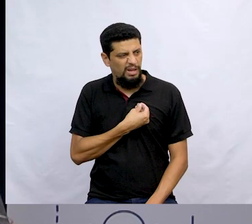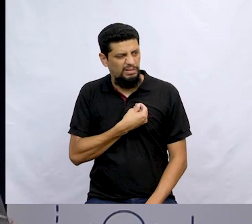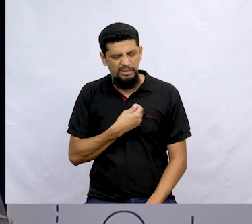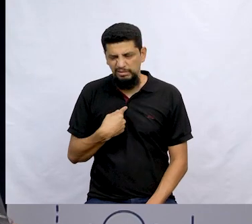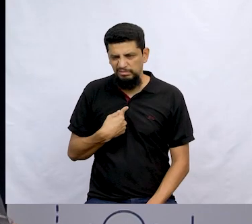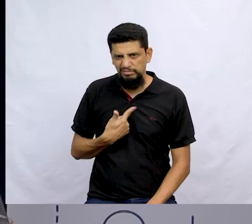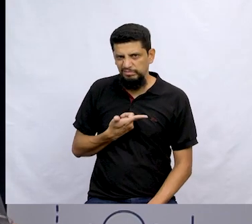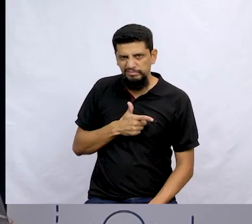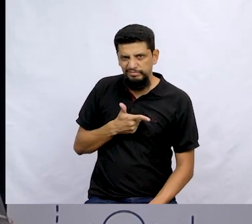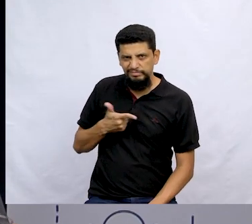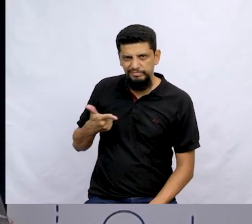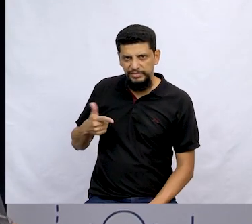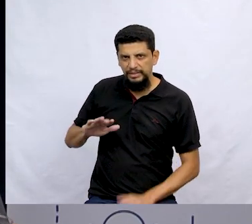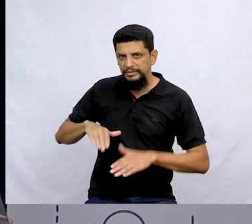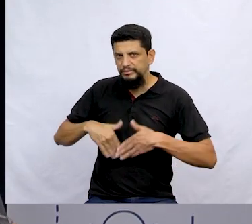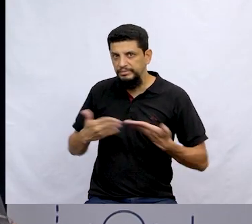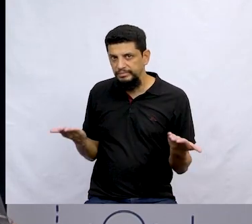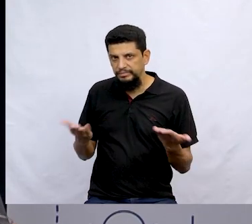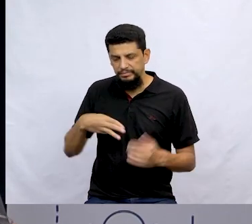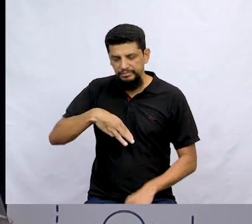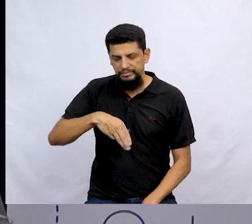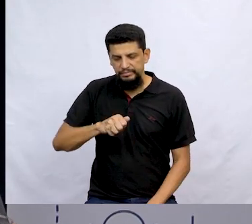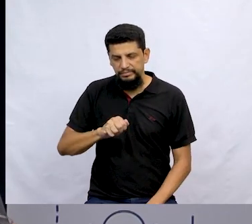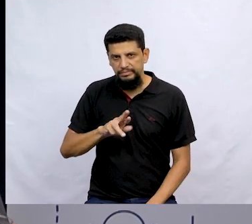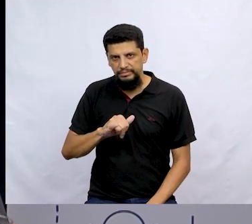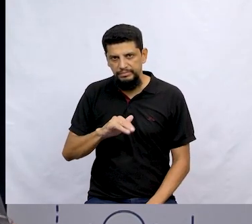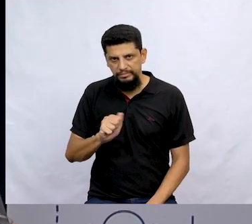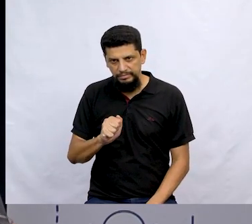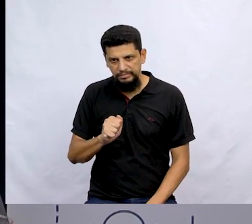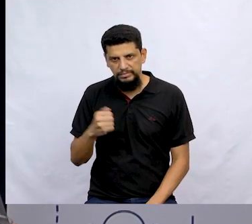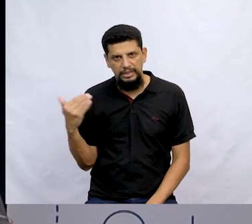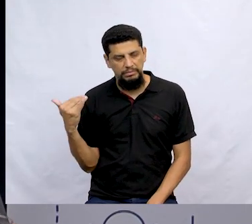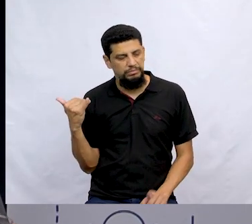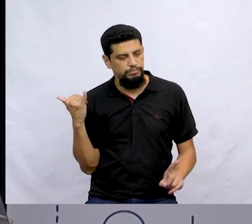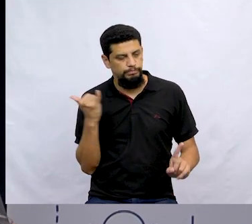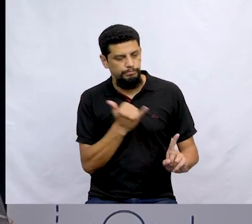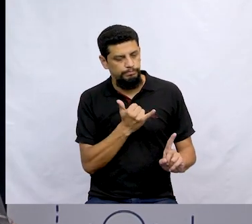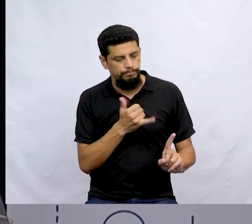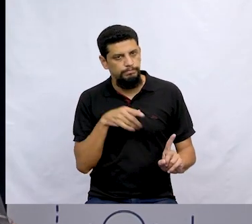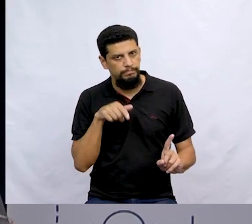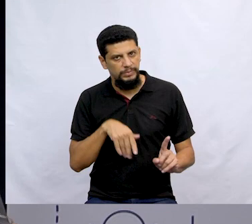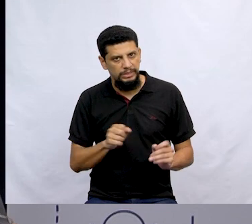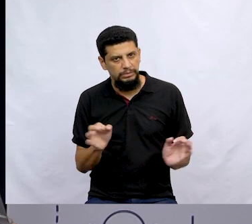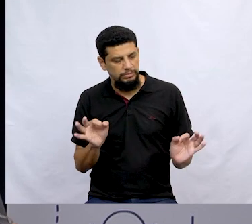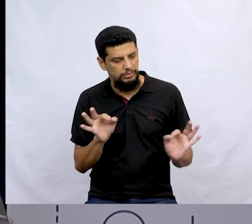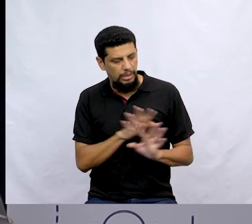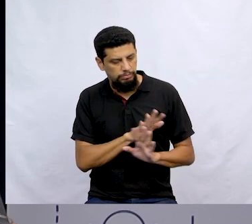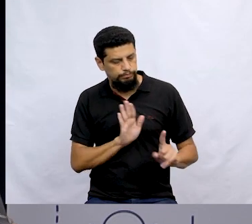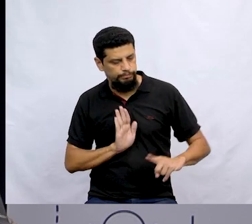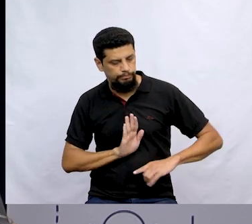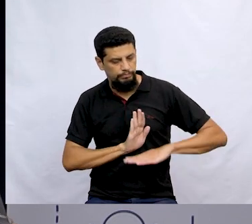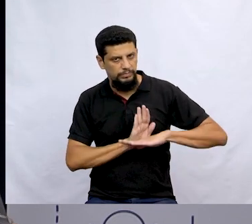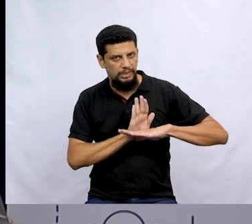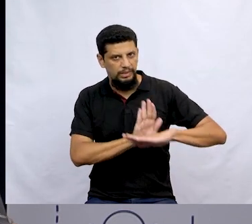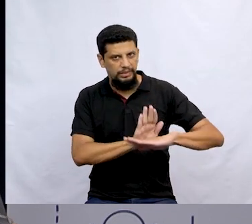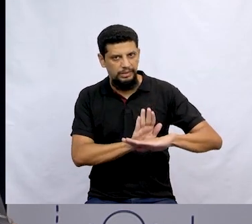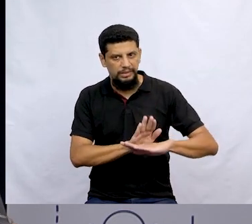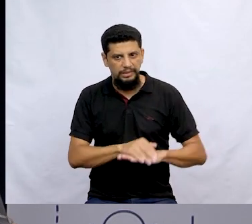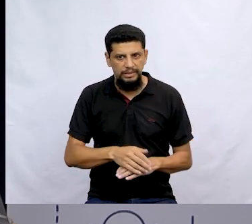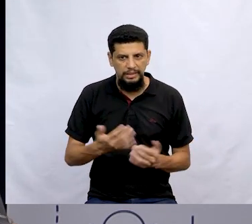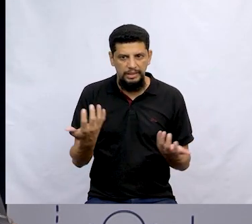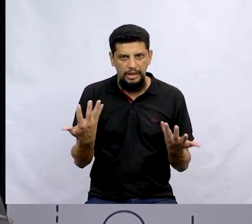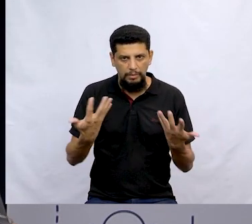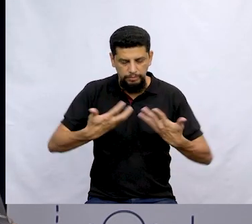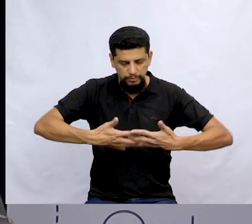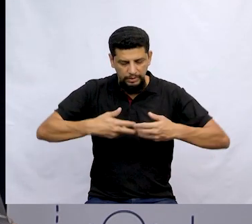Menos eu. Então, dona Maria foi logo falar com Zelito e ele prontamente ajudou. Fazendo o quê? A